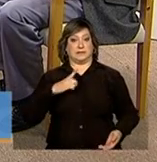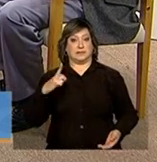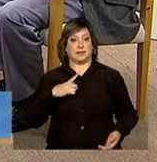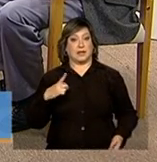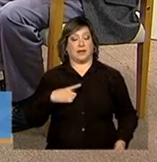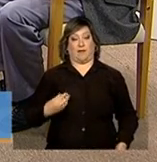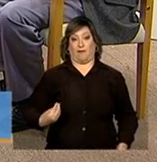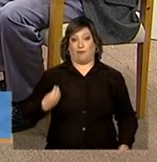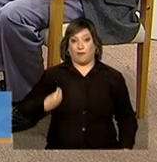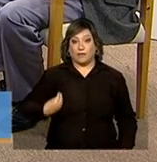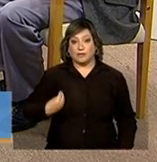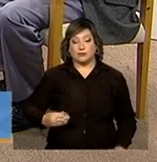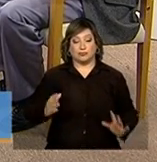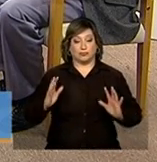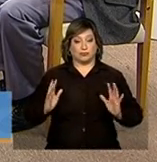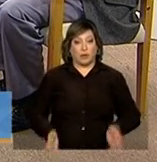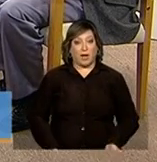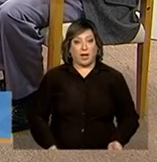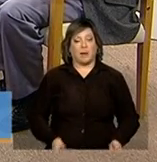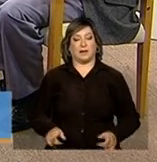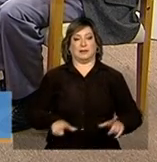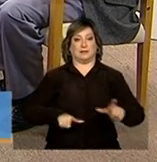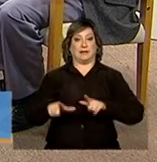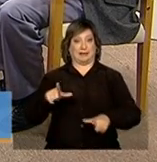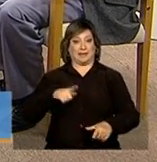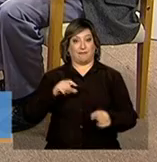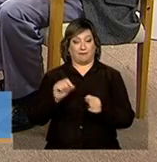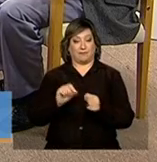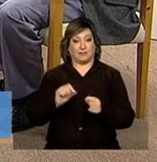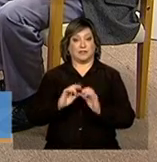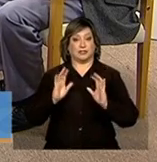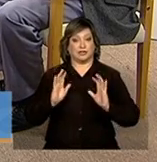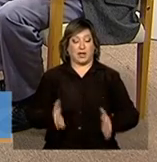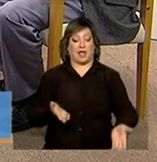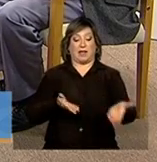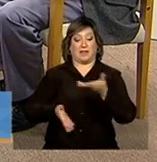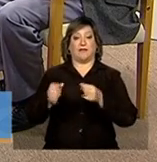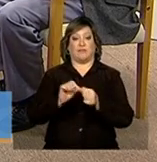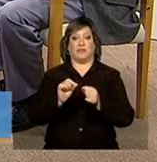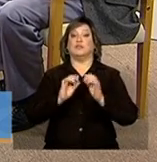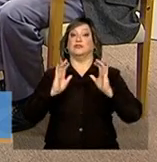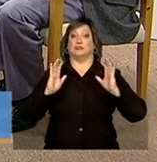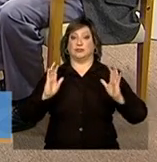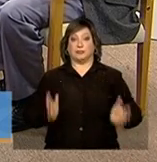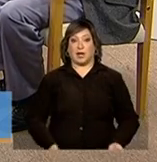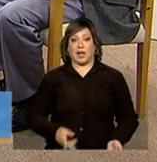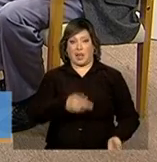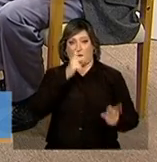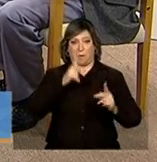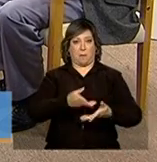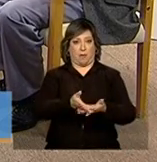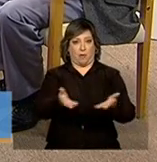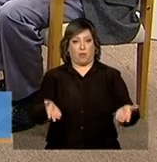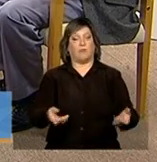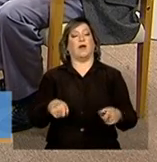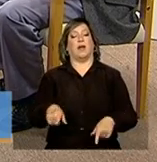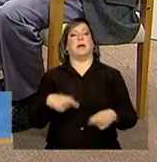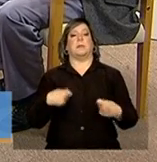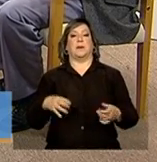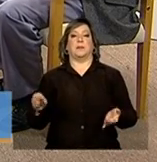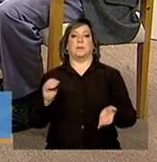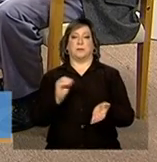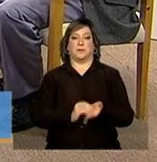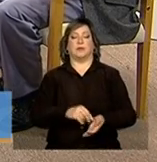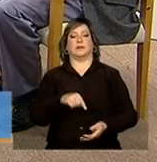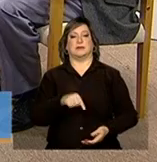em funcionamento, que a ação está sendo realizada, o atendimento está sendo prestado à população, aí ele deve constar, ainda que